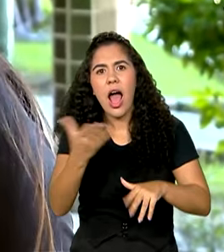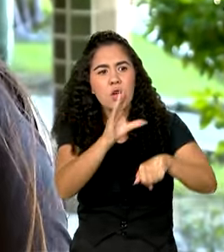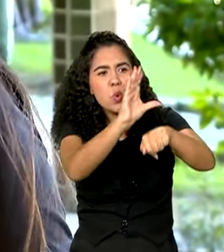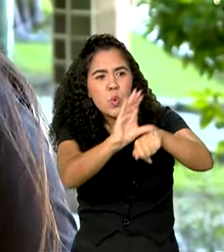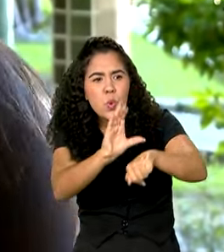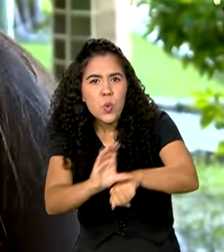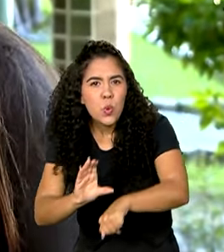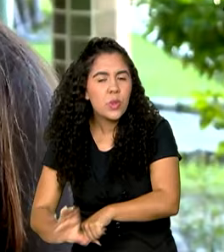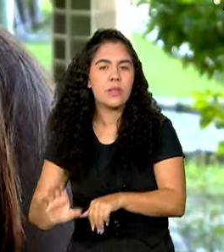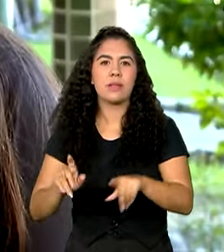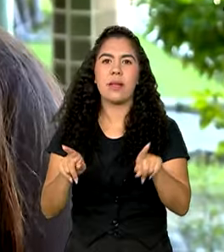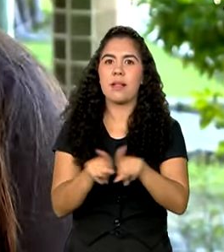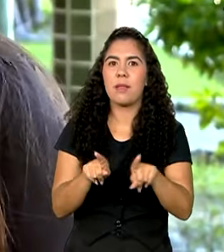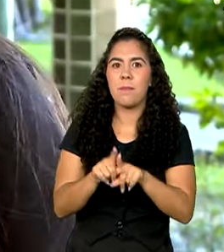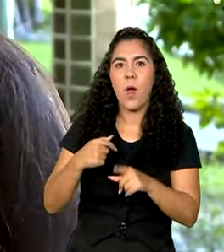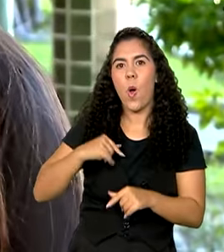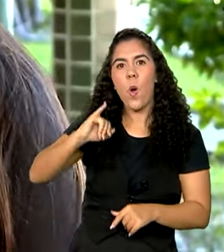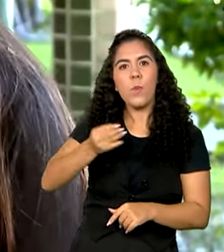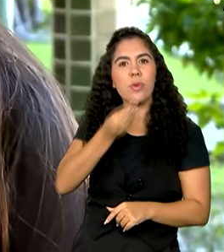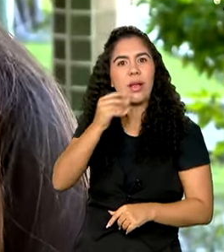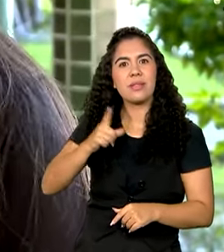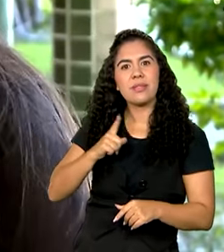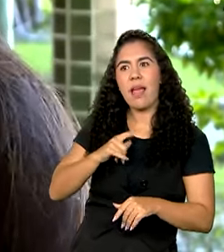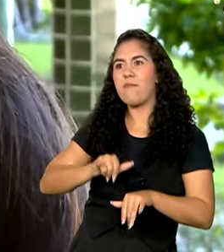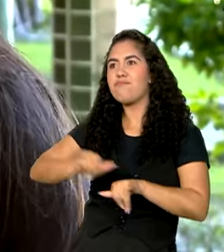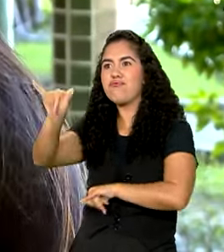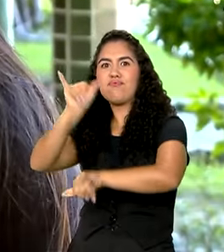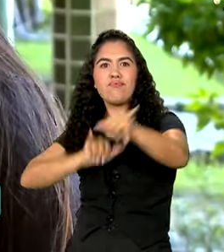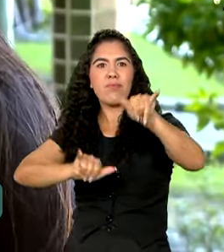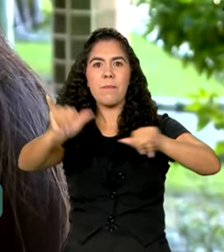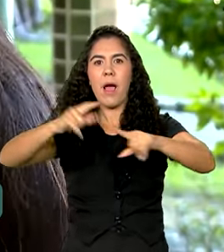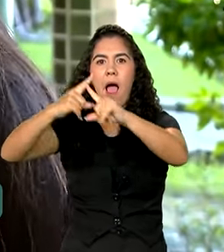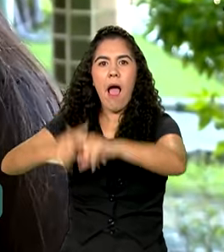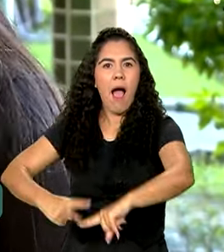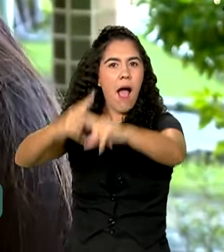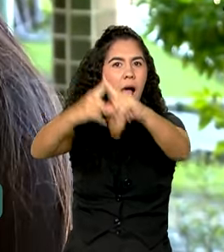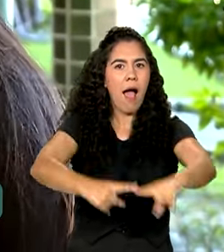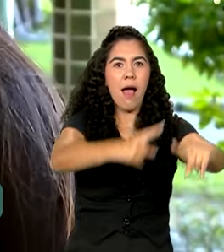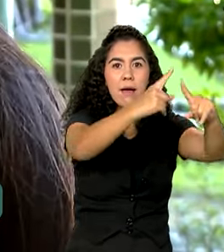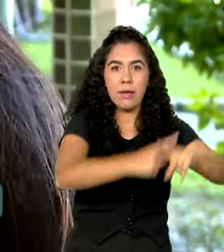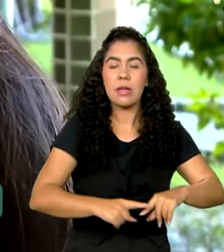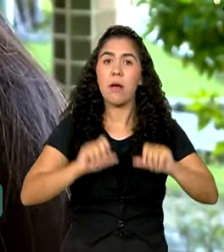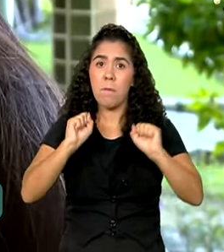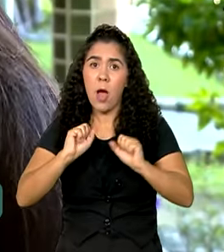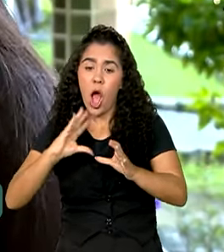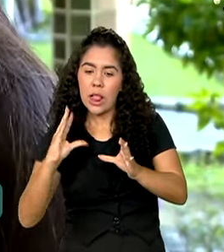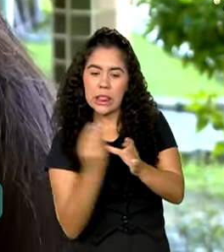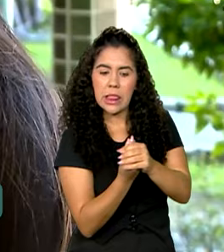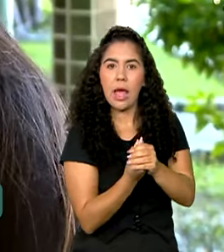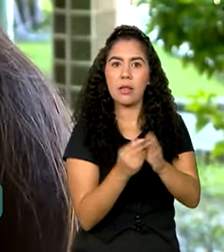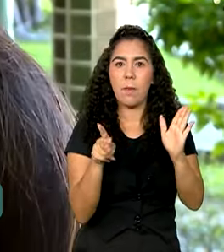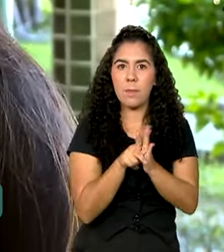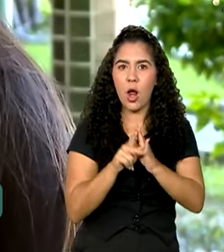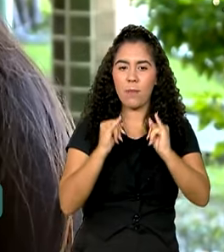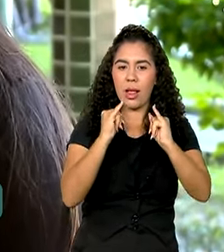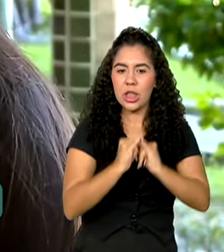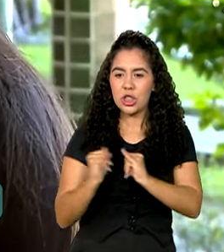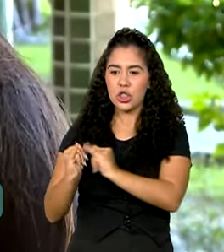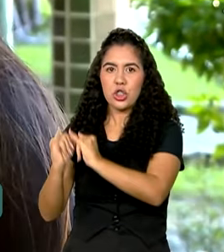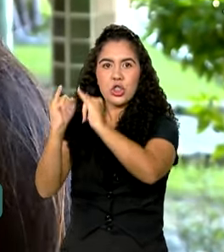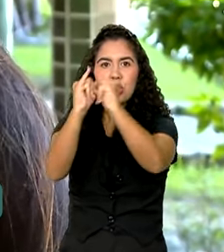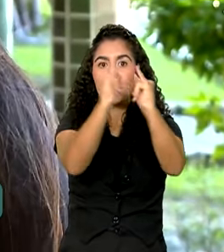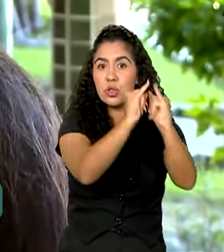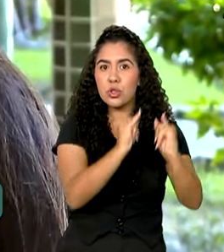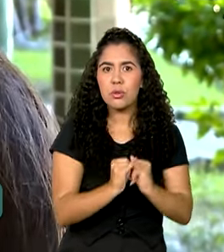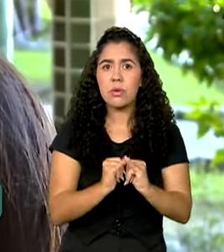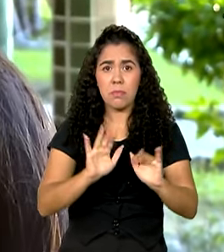dá oportunidade para você viajar para fora, competir. Por mais que sejam competições internas, entre institutos, mas isso é